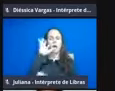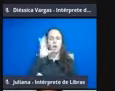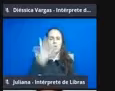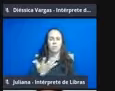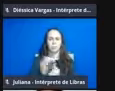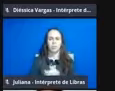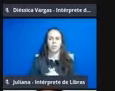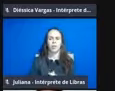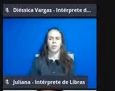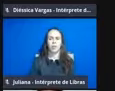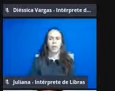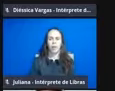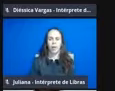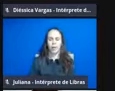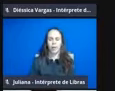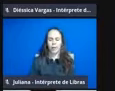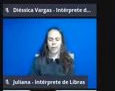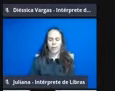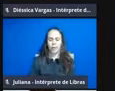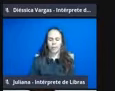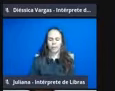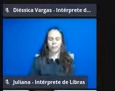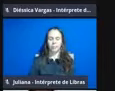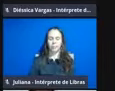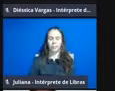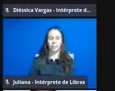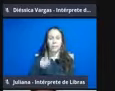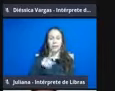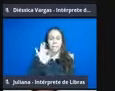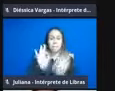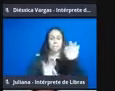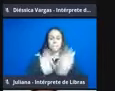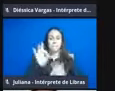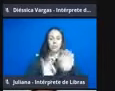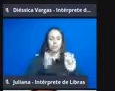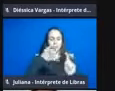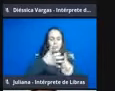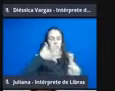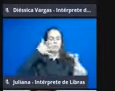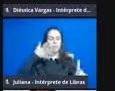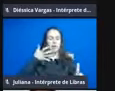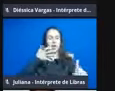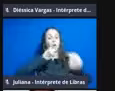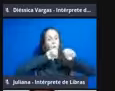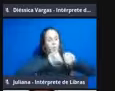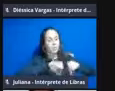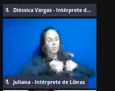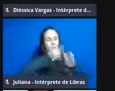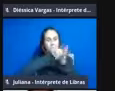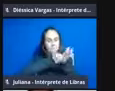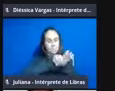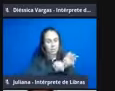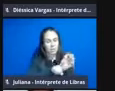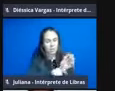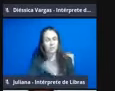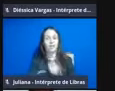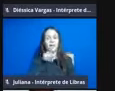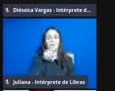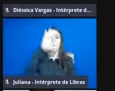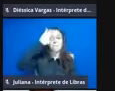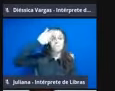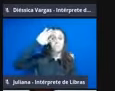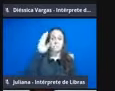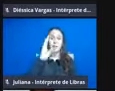projeto de extensão e ensino e pesquisa, ele traz como eixo principal uma